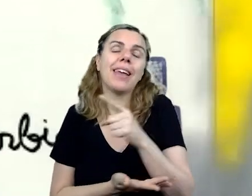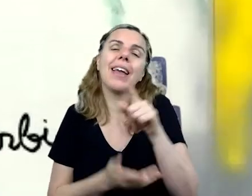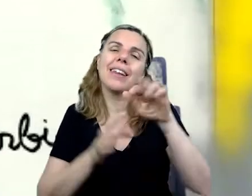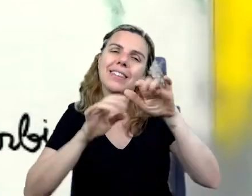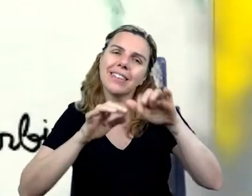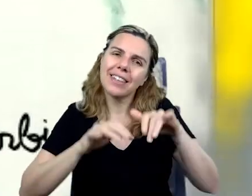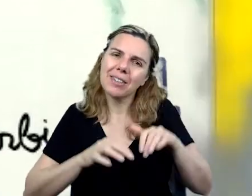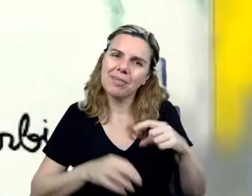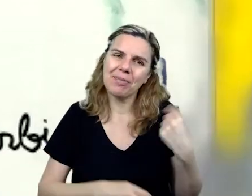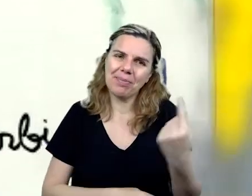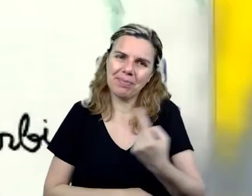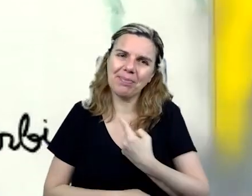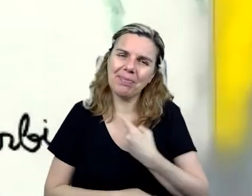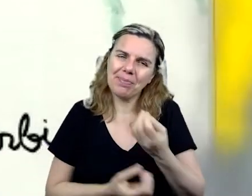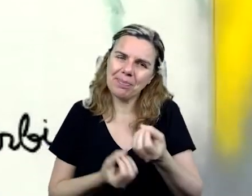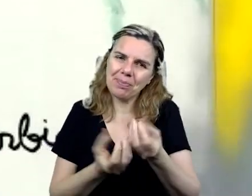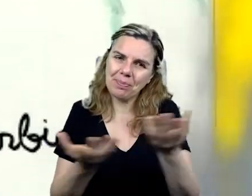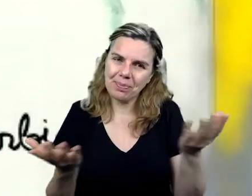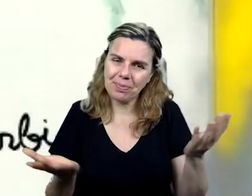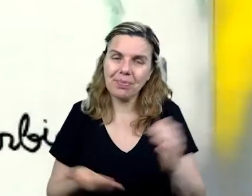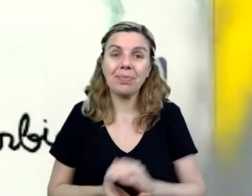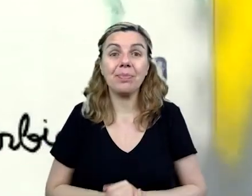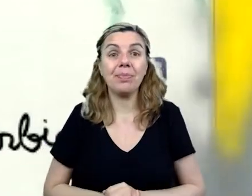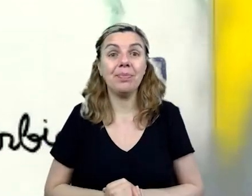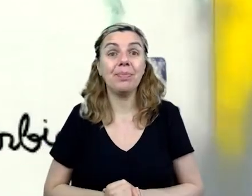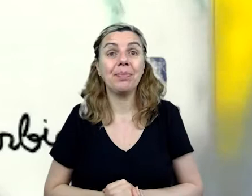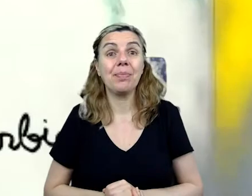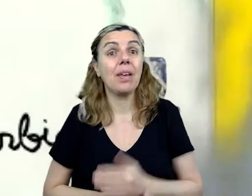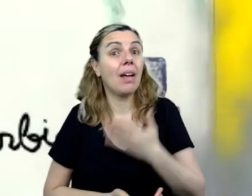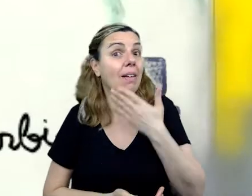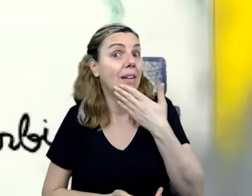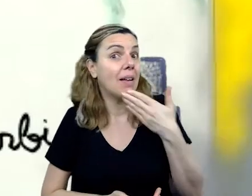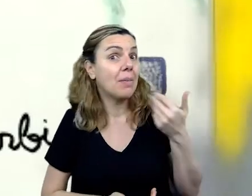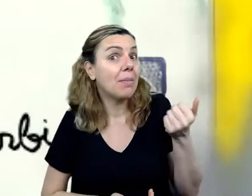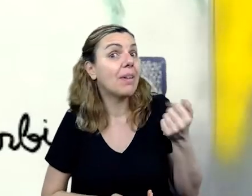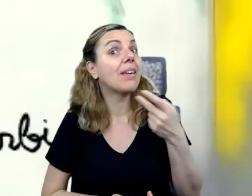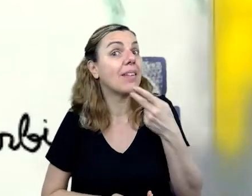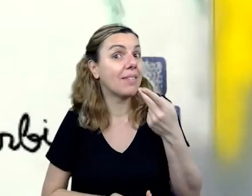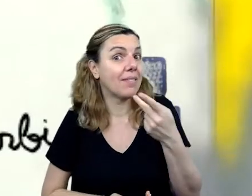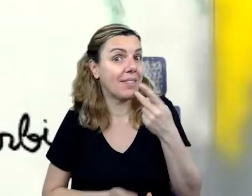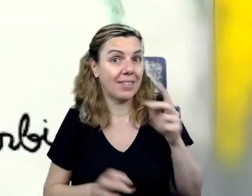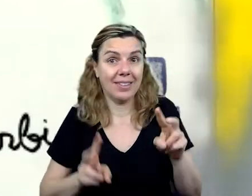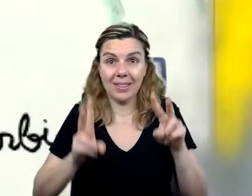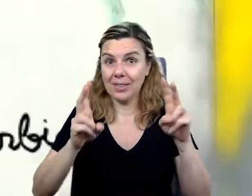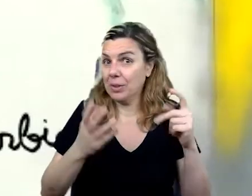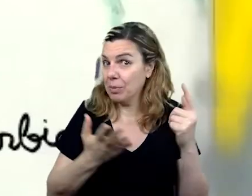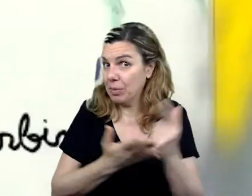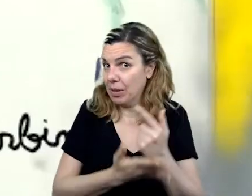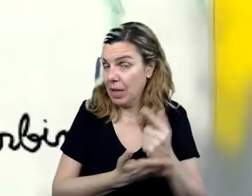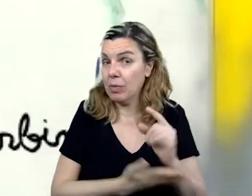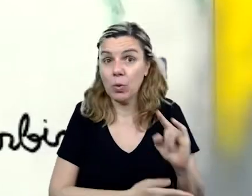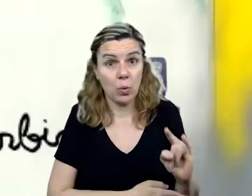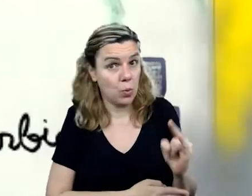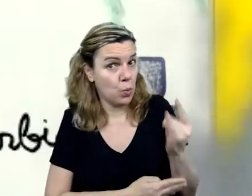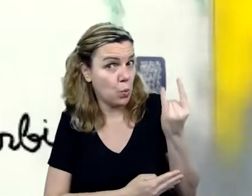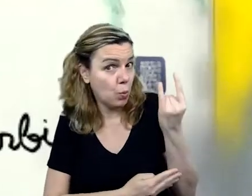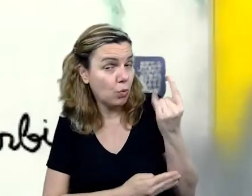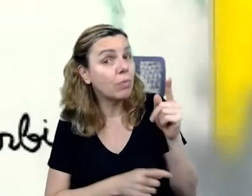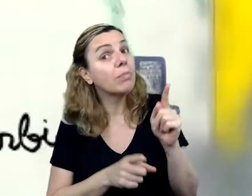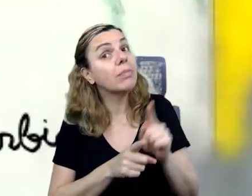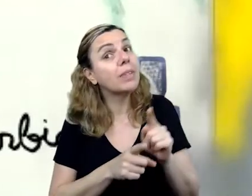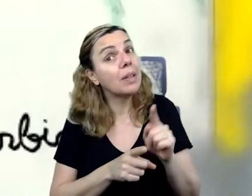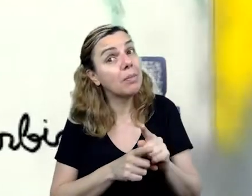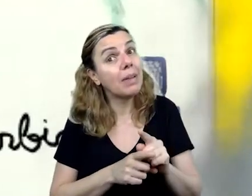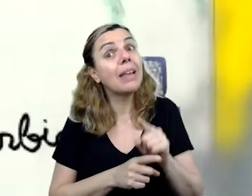a gente. Vale muito falar sobre esse livro, que foi o último e ele